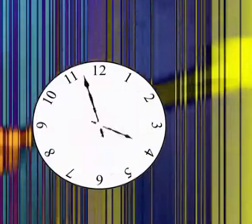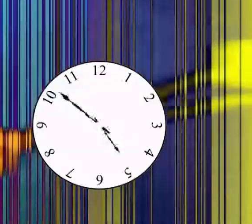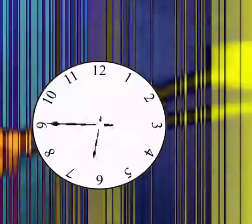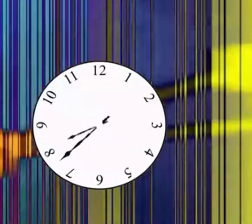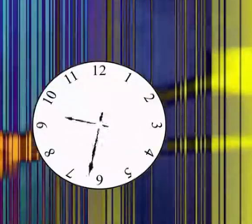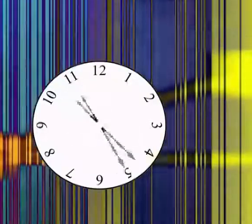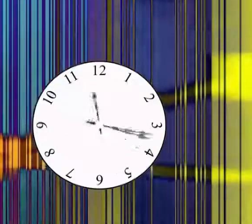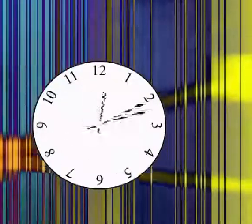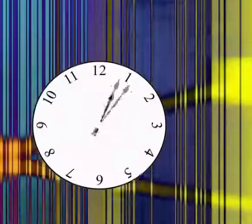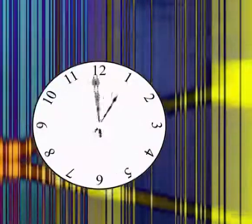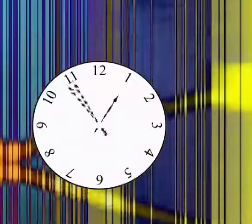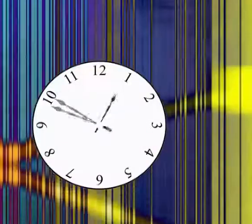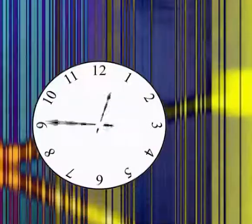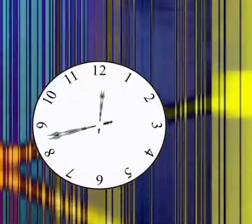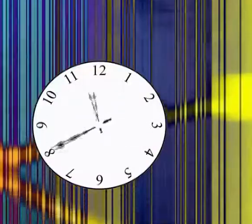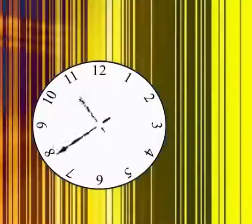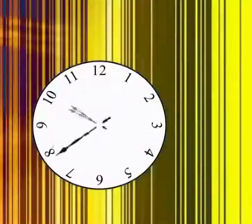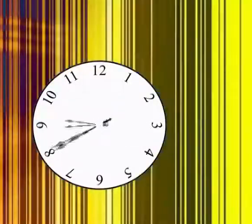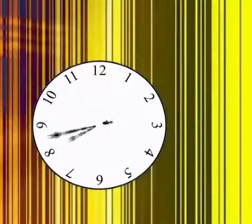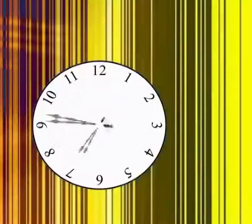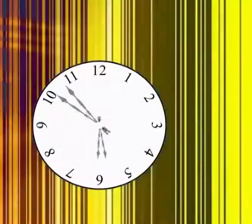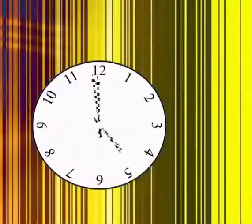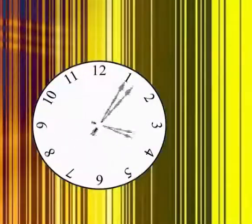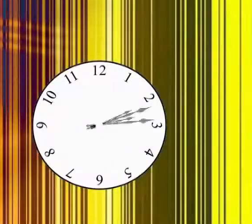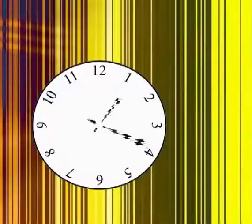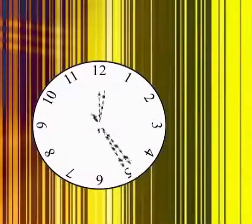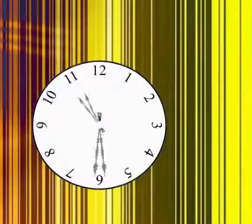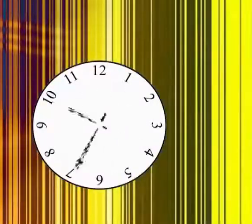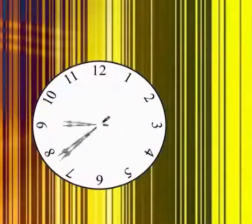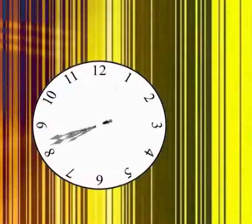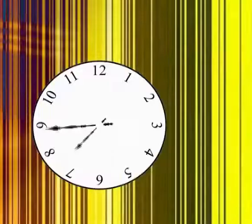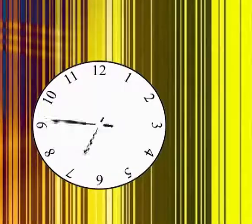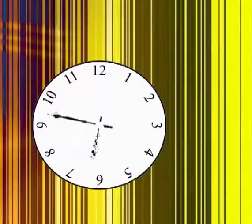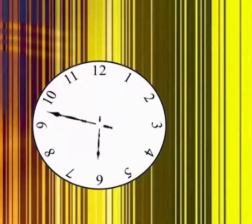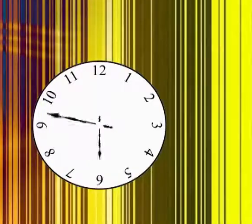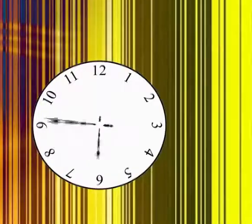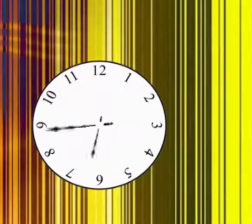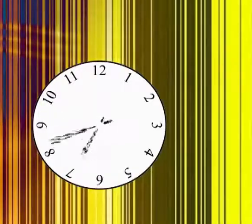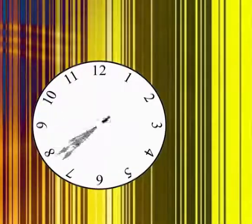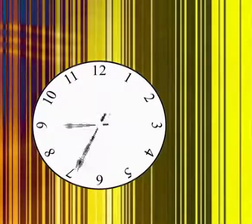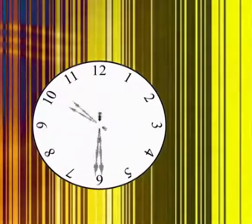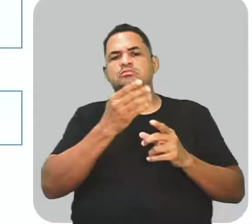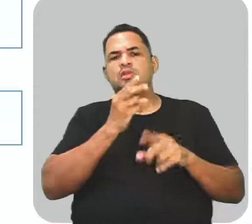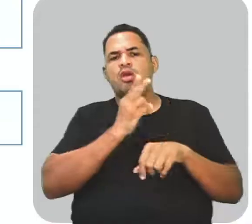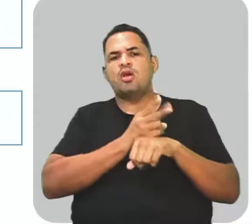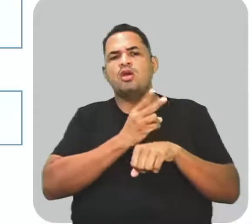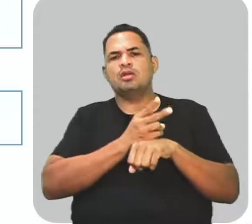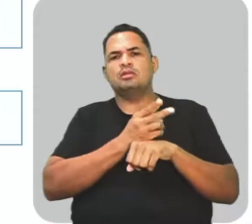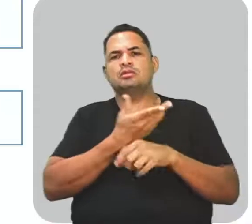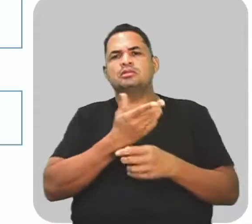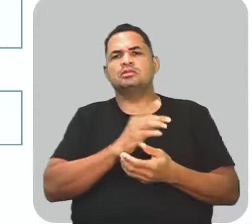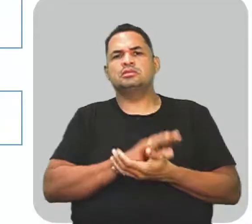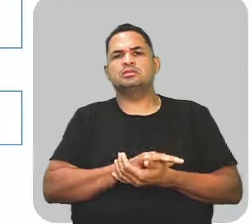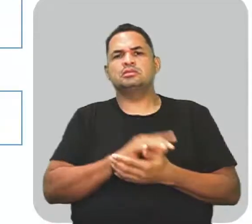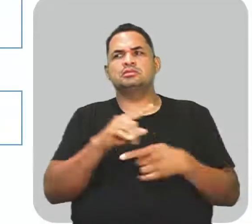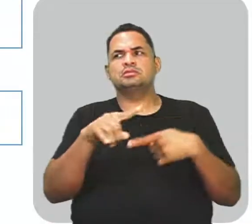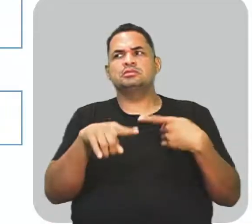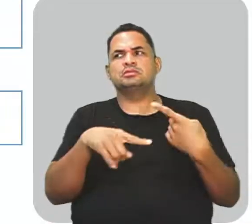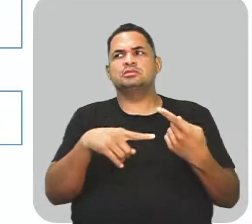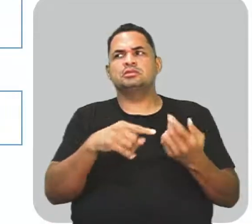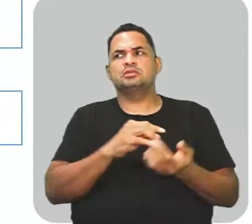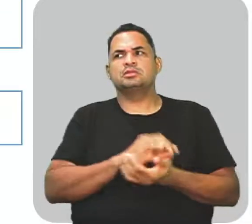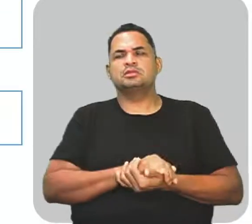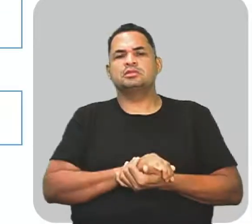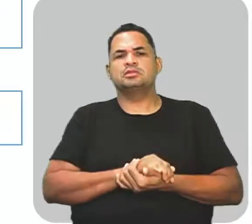-tac, dia e noite, noite e dia. Tic-tac, tic-tac, tic-tac. E aí, gente traz o seguinte,